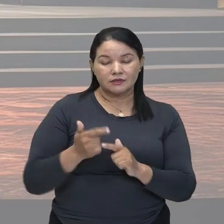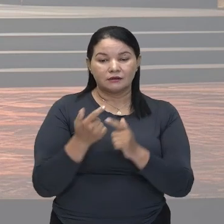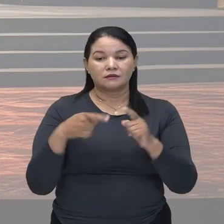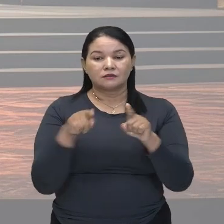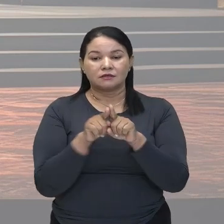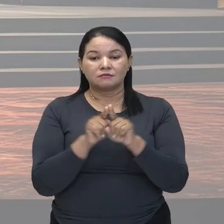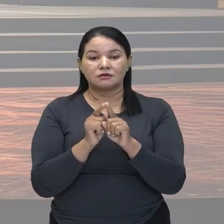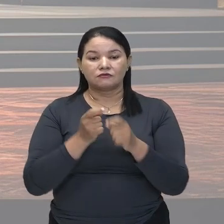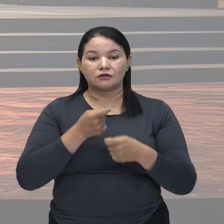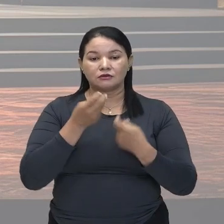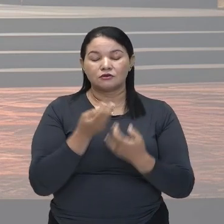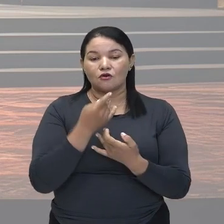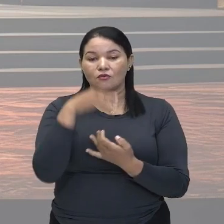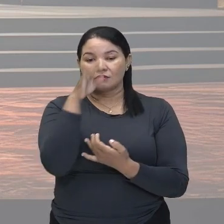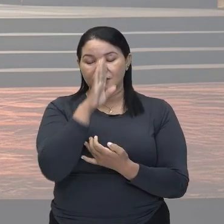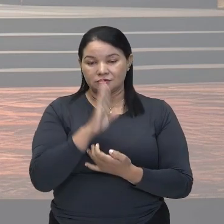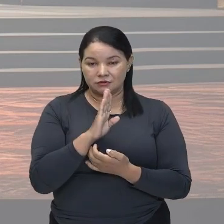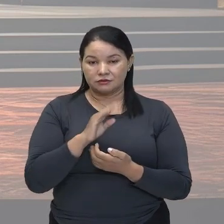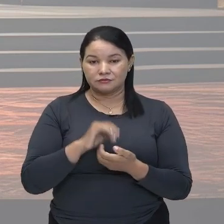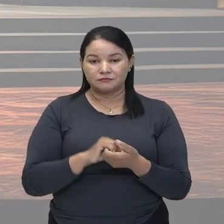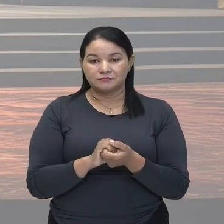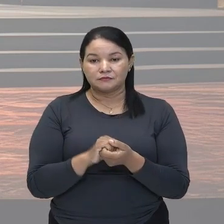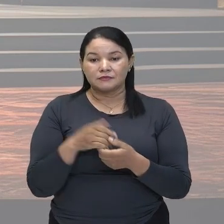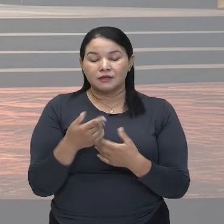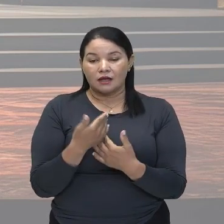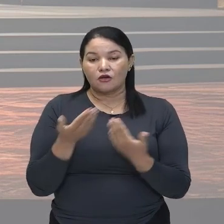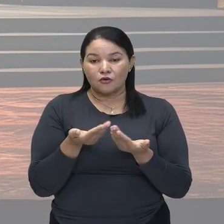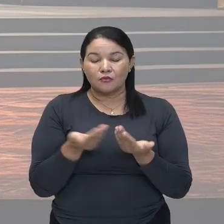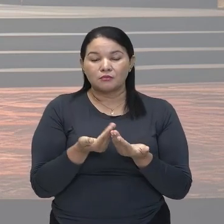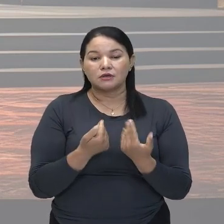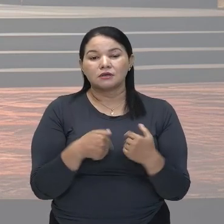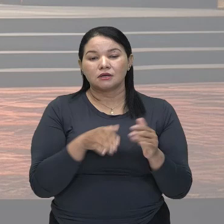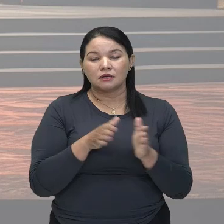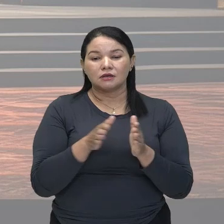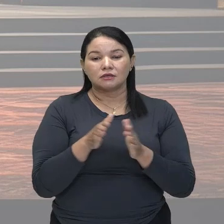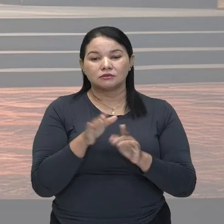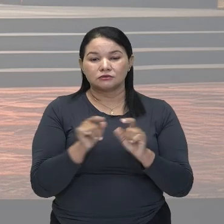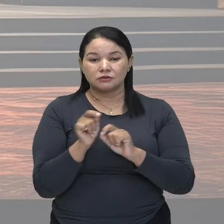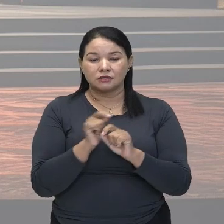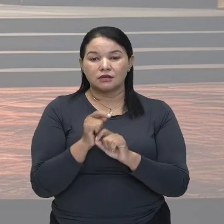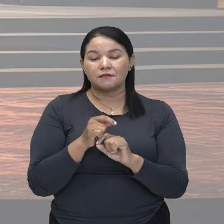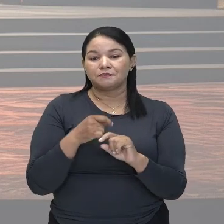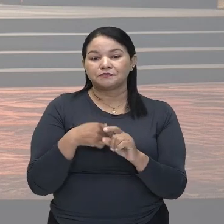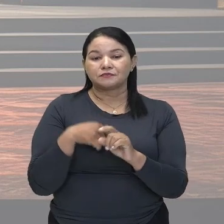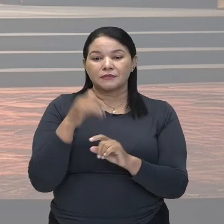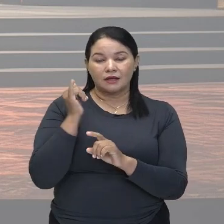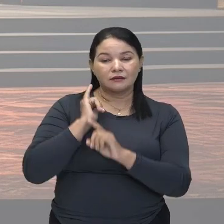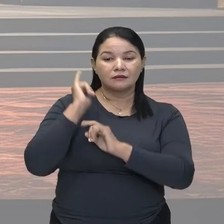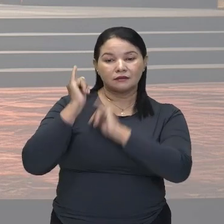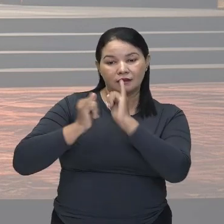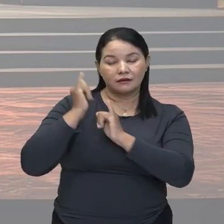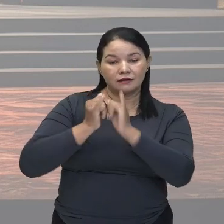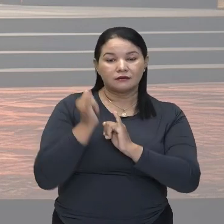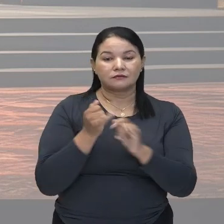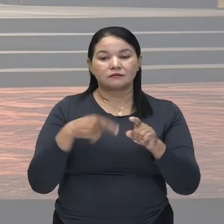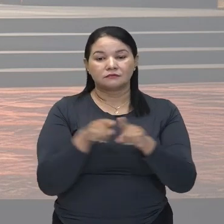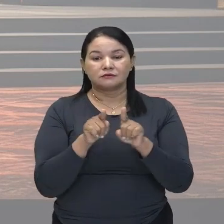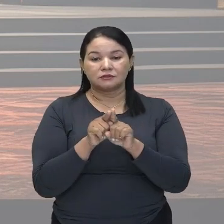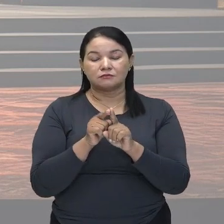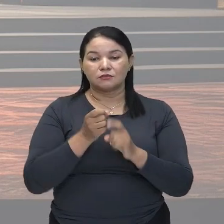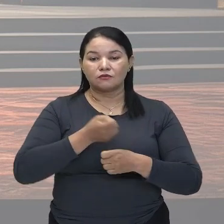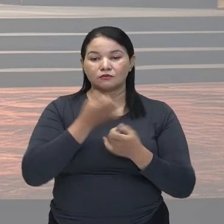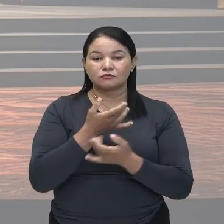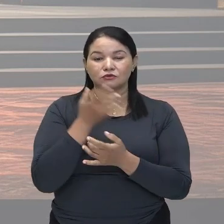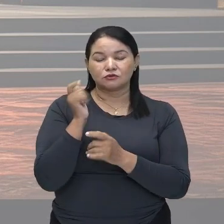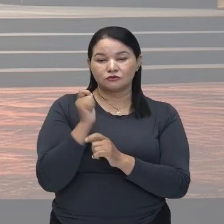de nacionalismo. Foi nesse período que muitas lendas e contos de fadas foram anotados e